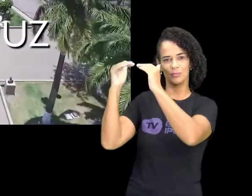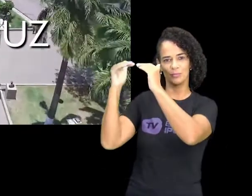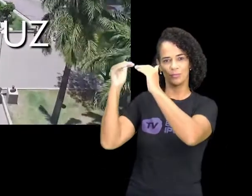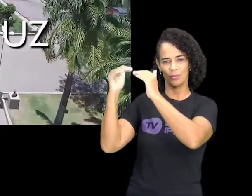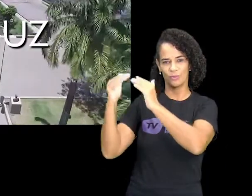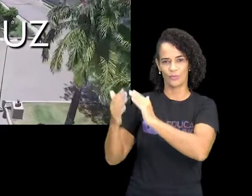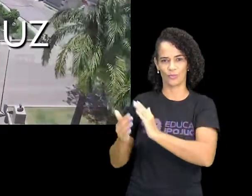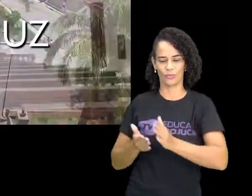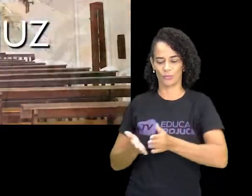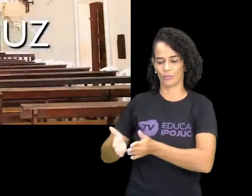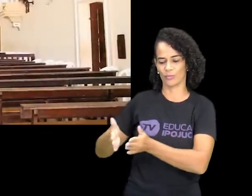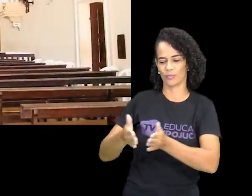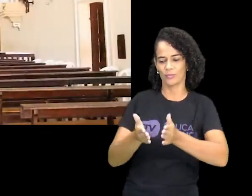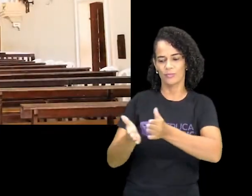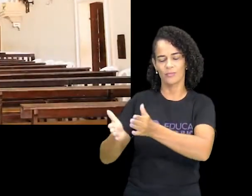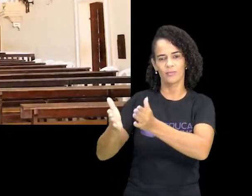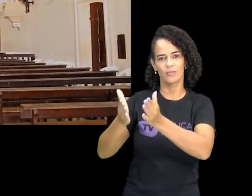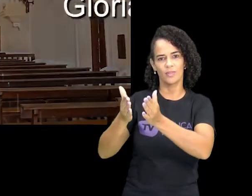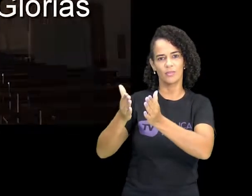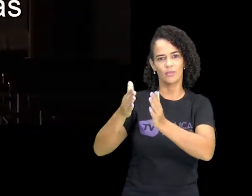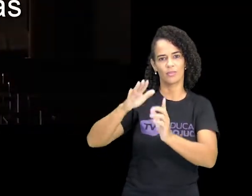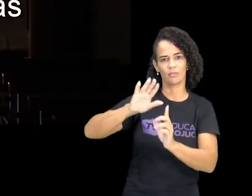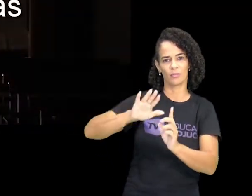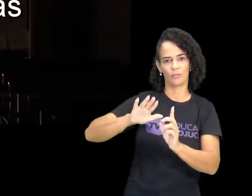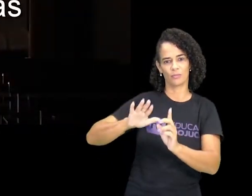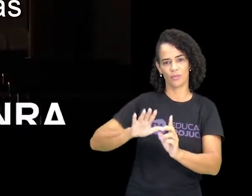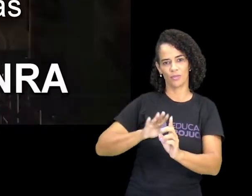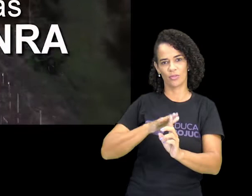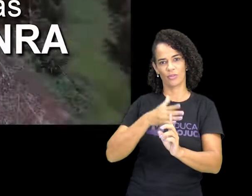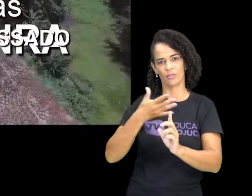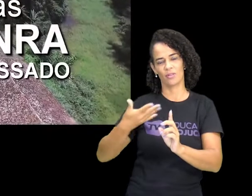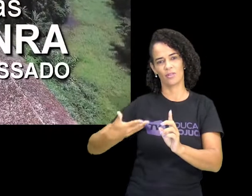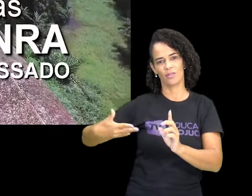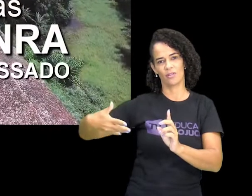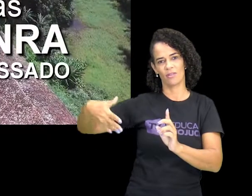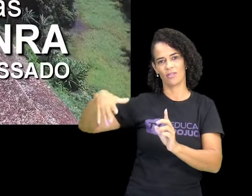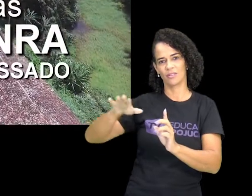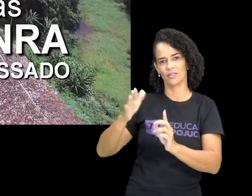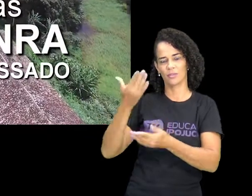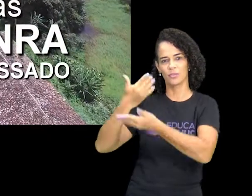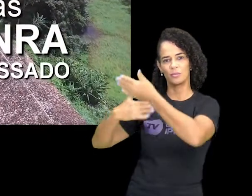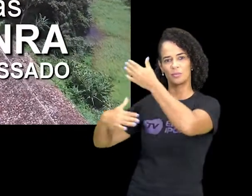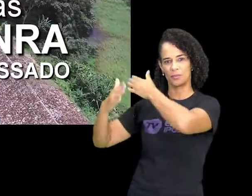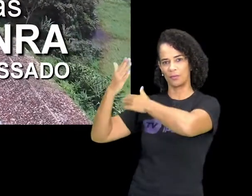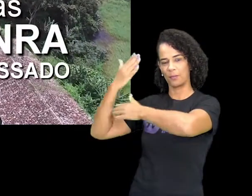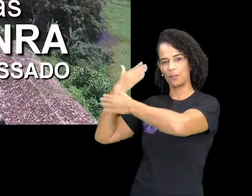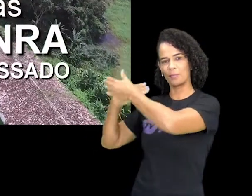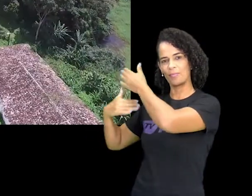conduz Suas glórias e honra do passado